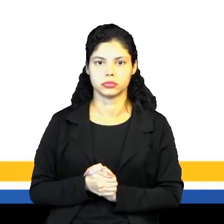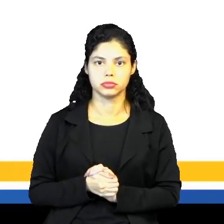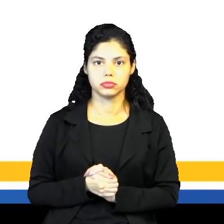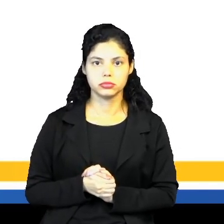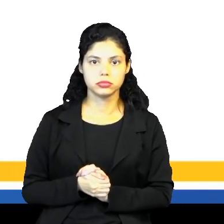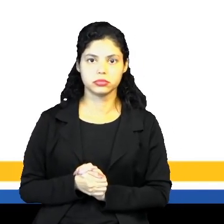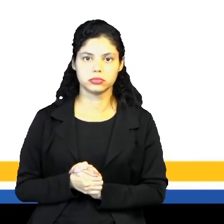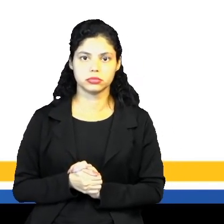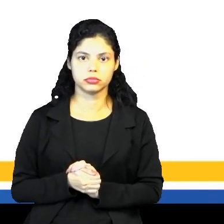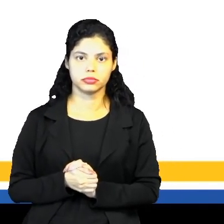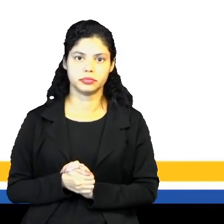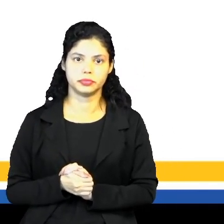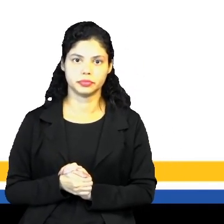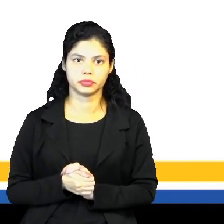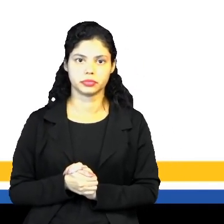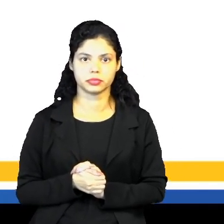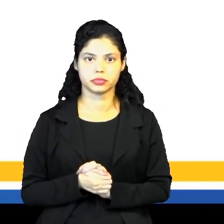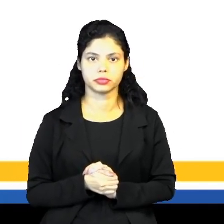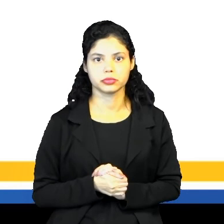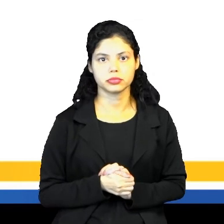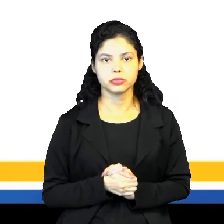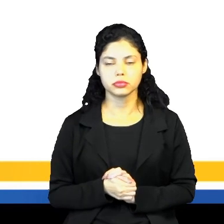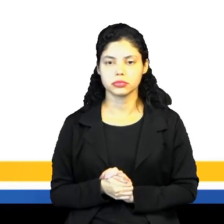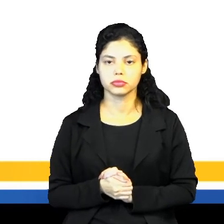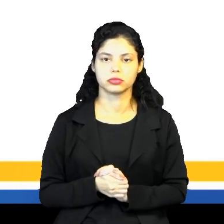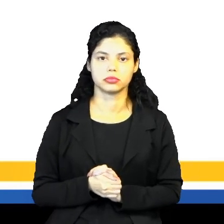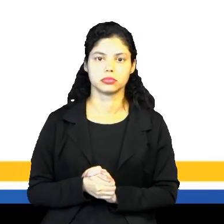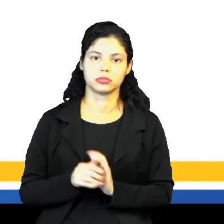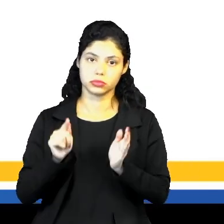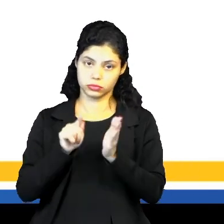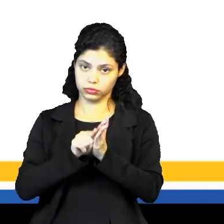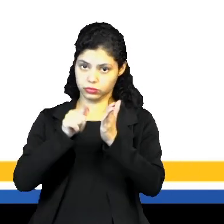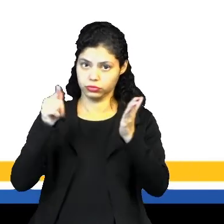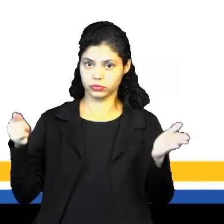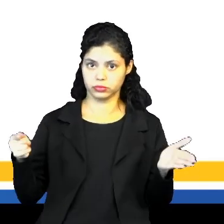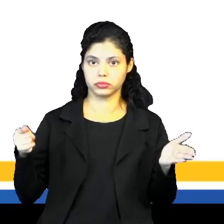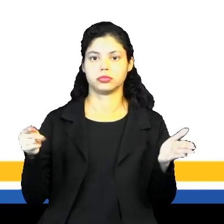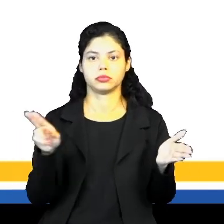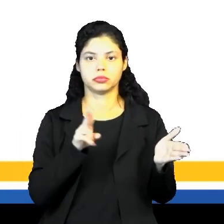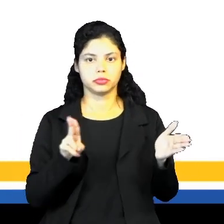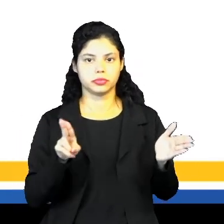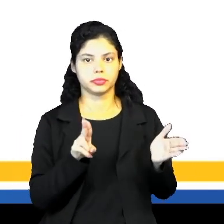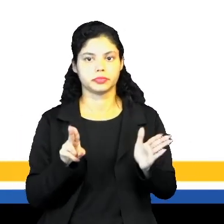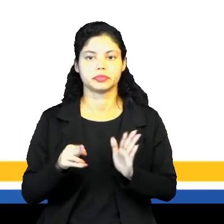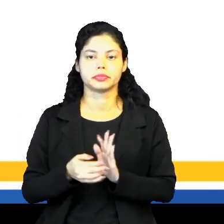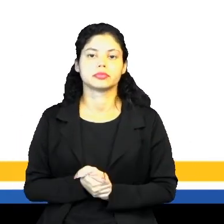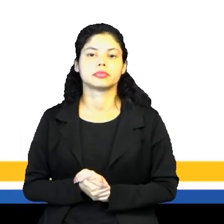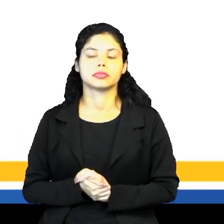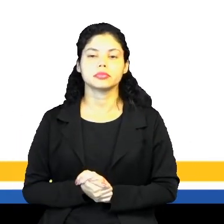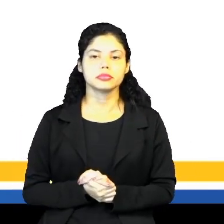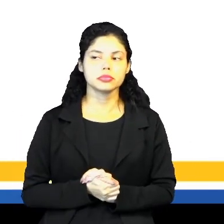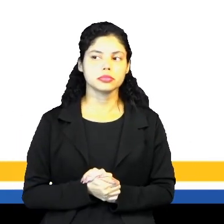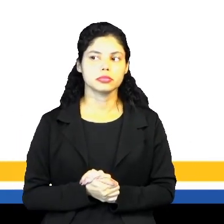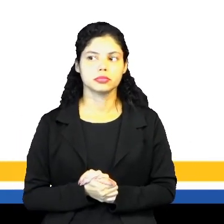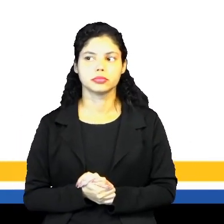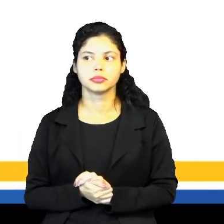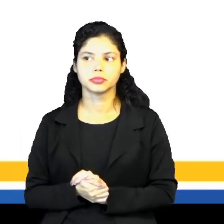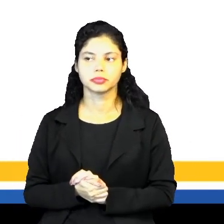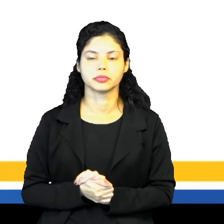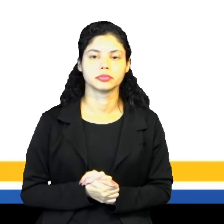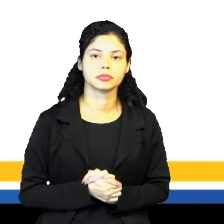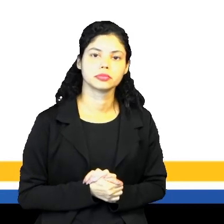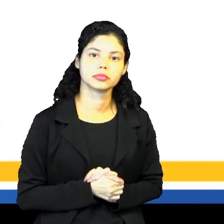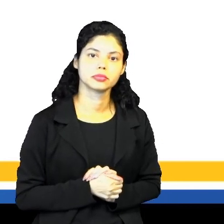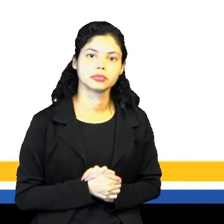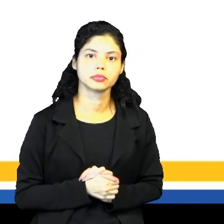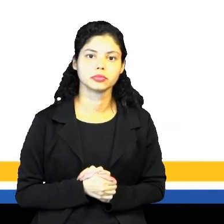ali, ele funcionaria como epígrafe, né? Ele é o nome do jornal, né? Noticiário escolar. É assim que nós temos os jornais daqui